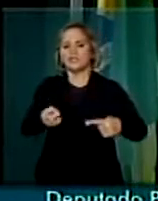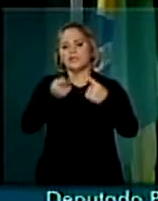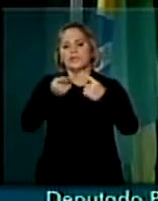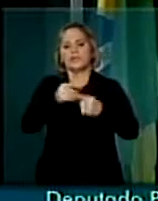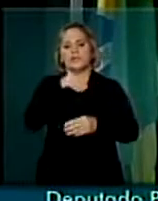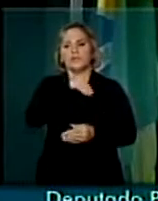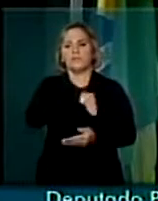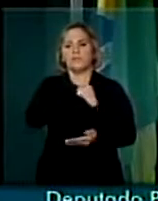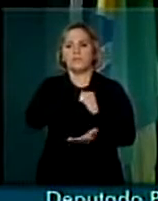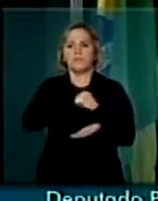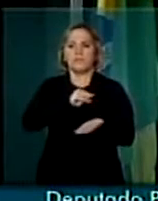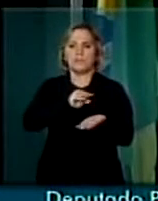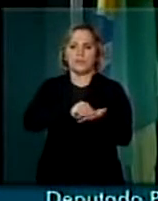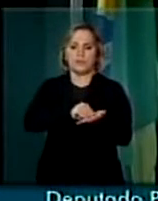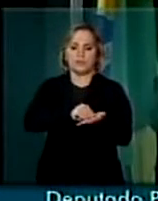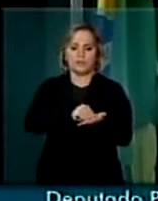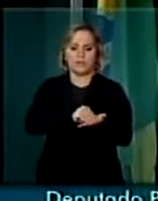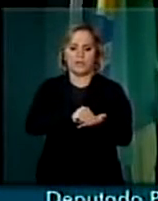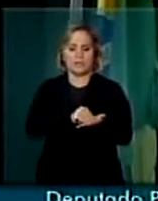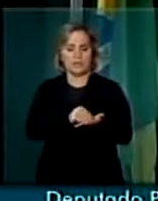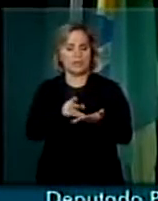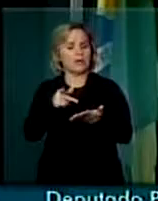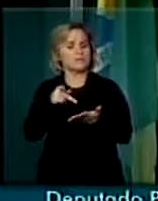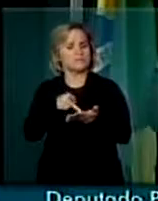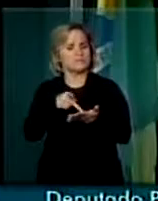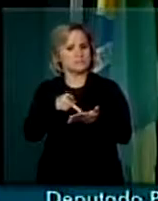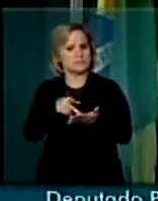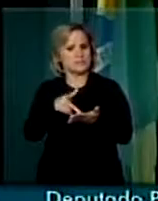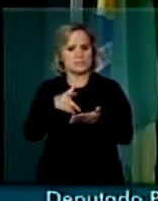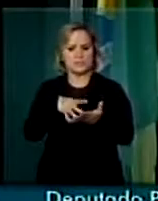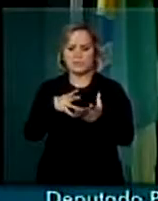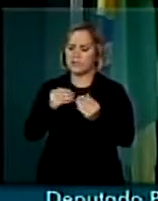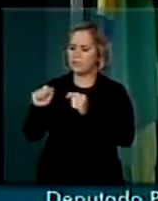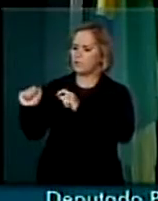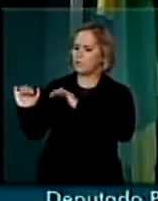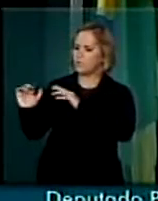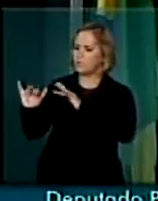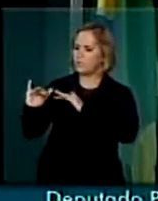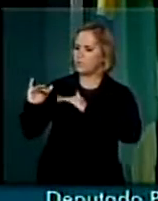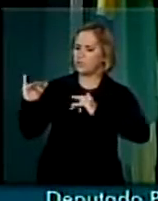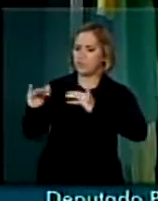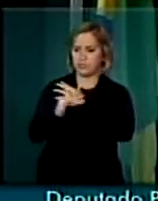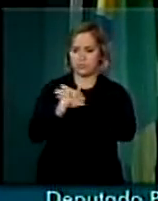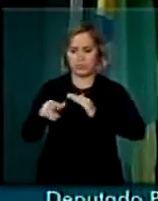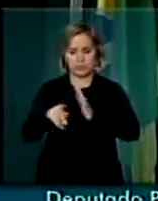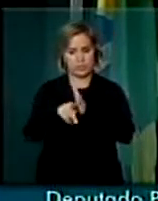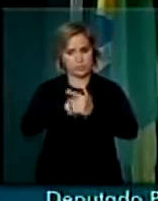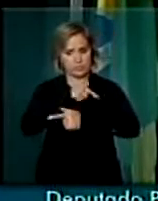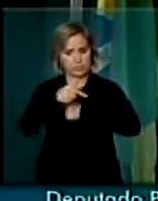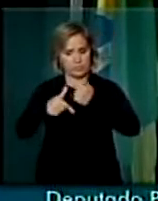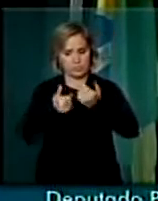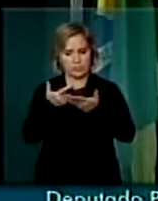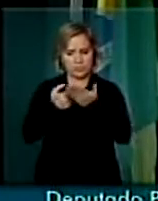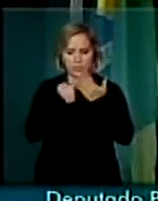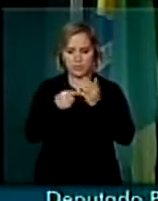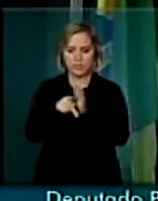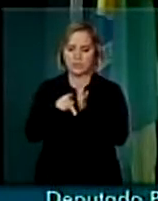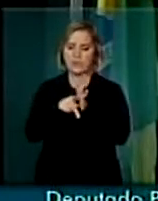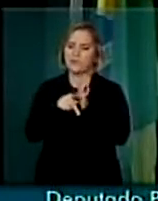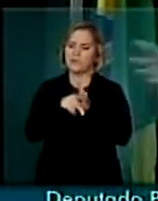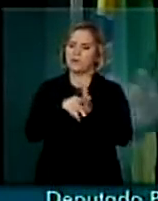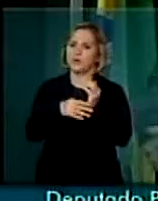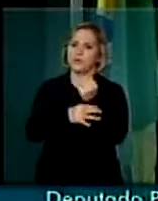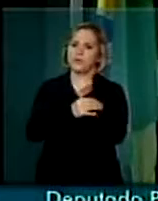Não é à toa, senhor presidente, que existe esta imensa mobilização dos policiais militares, em torno da PEC